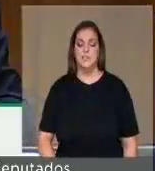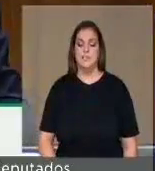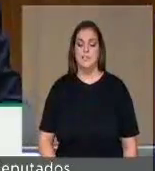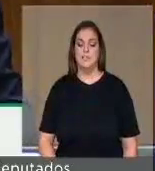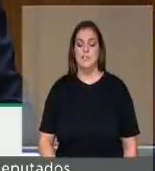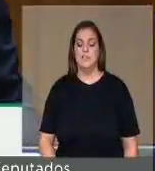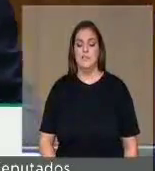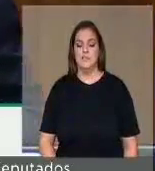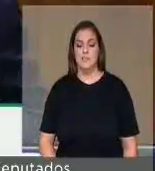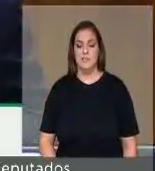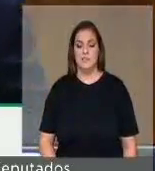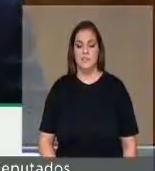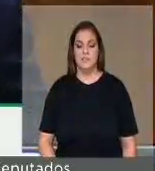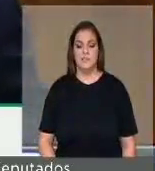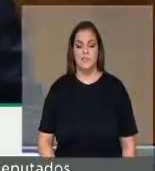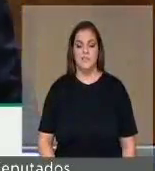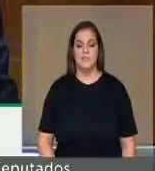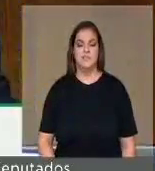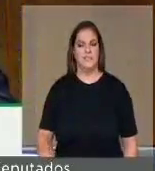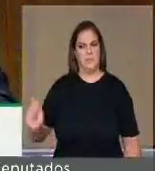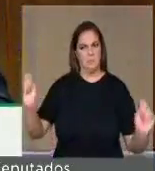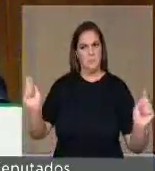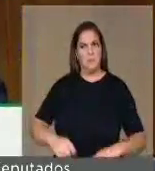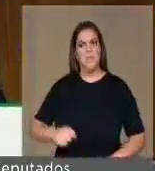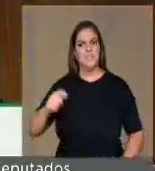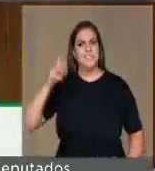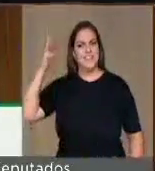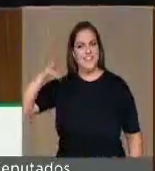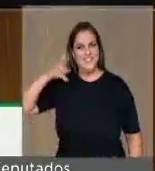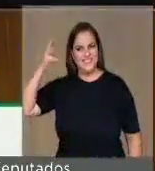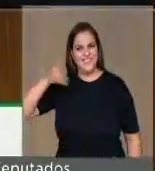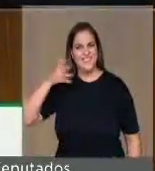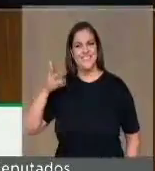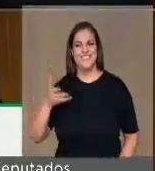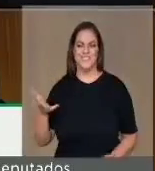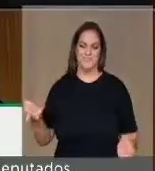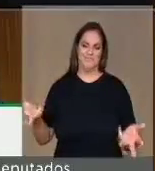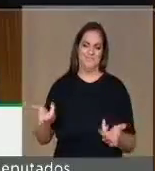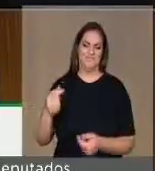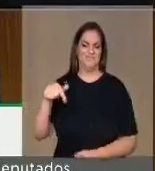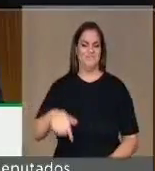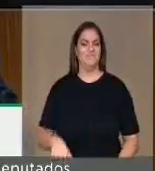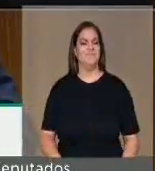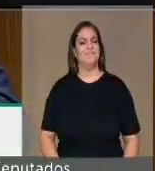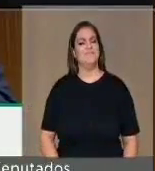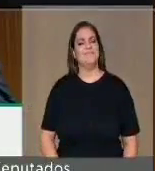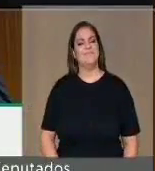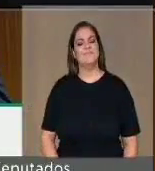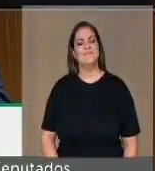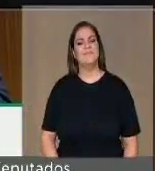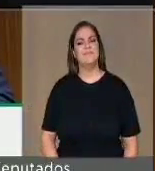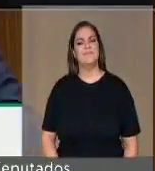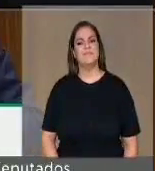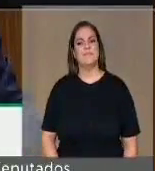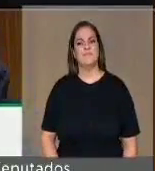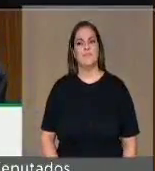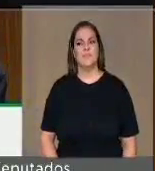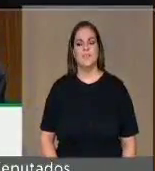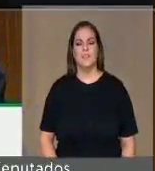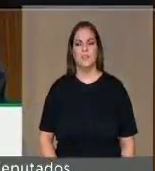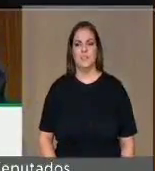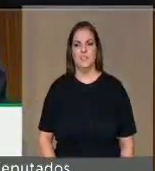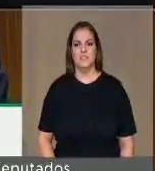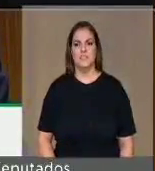e poética também, como sempre tem nos brindado aqui nesta casa. Nós temos que caminhar para o